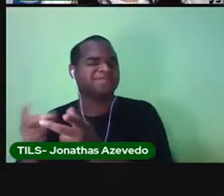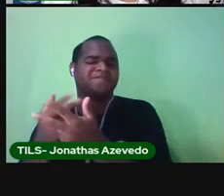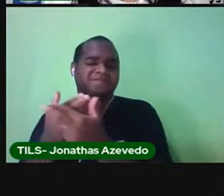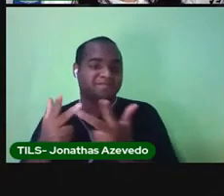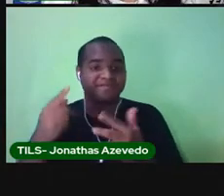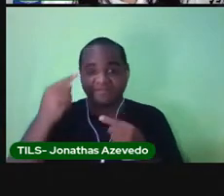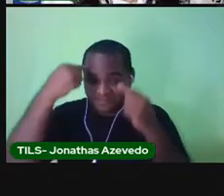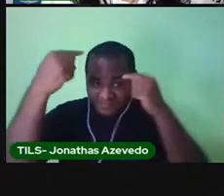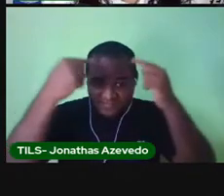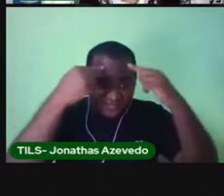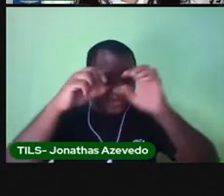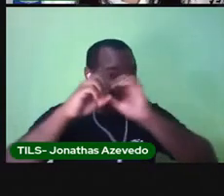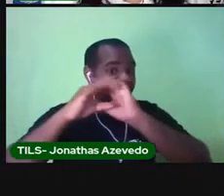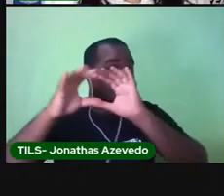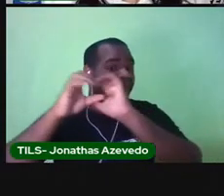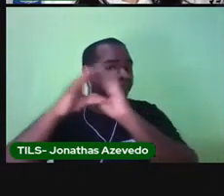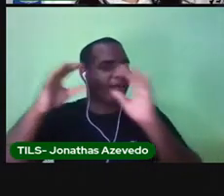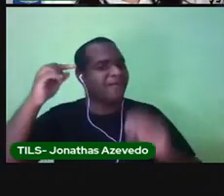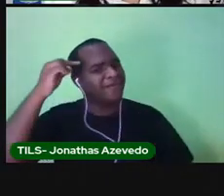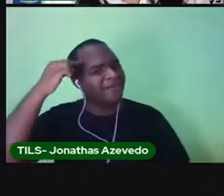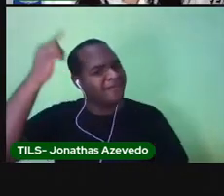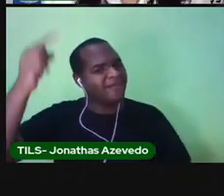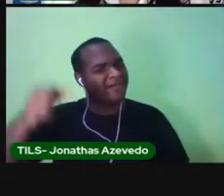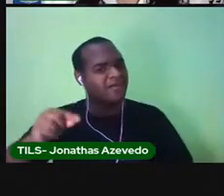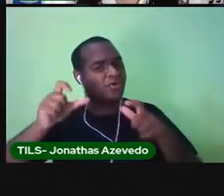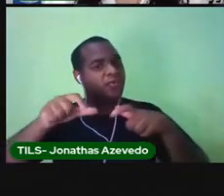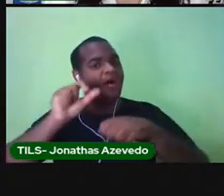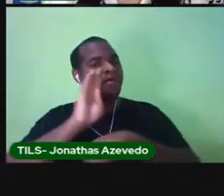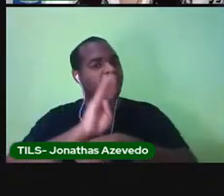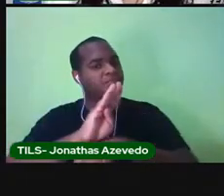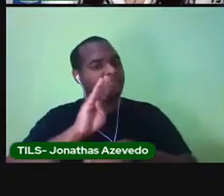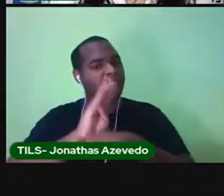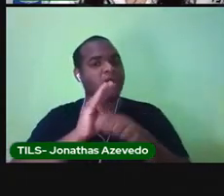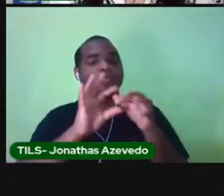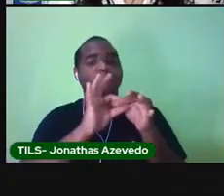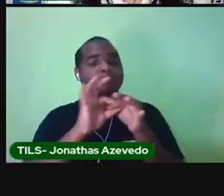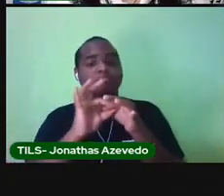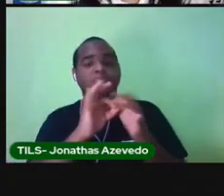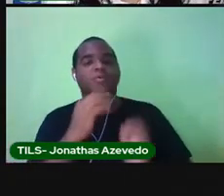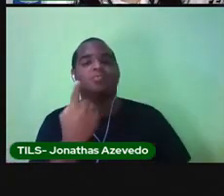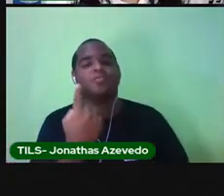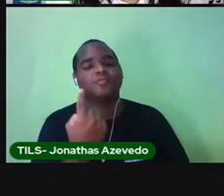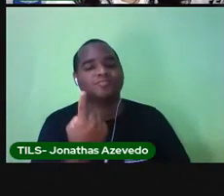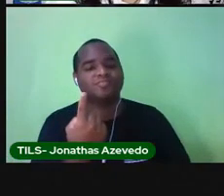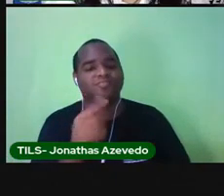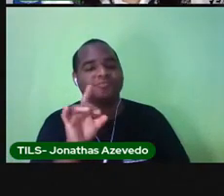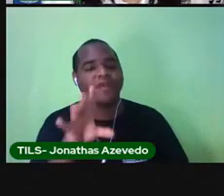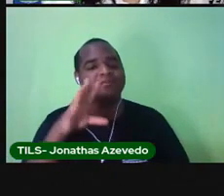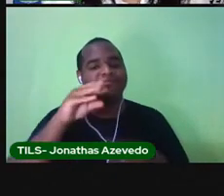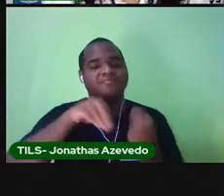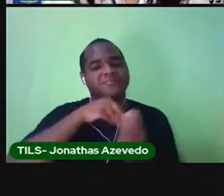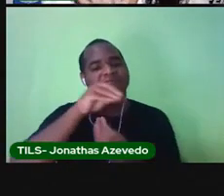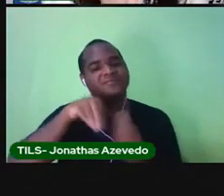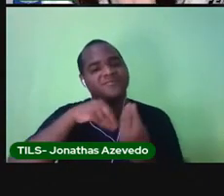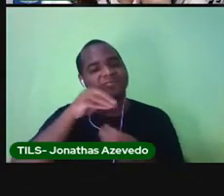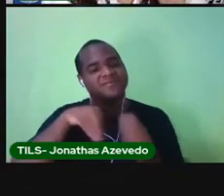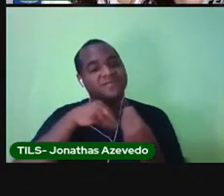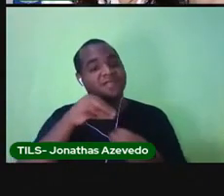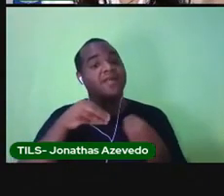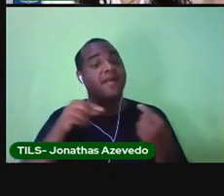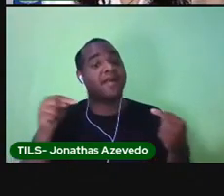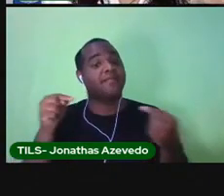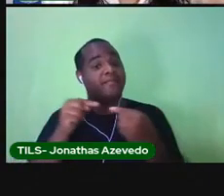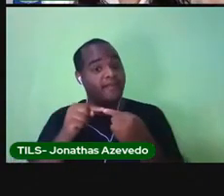imagina só. Tudo isso num bairro único. Por isso que o nome dele é misto. Porque ele recebe